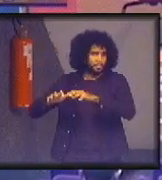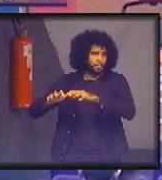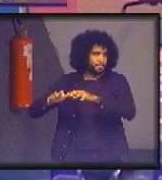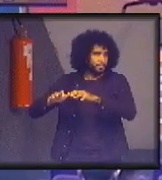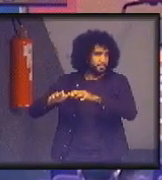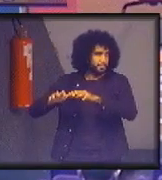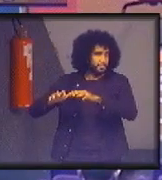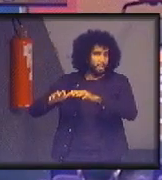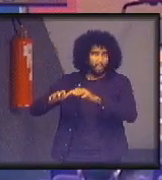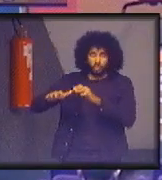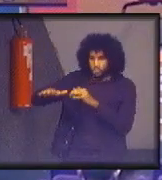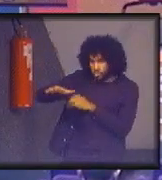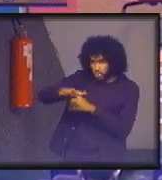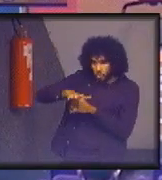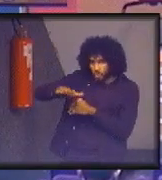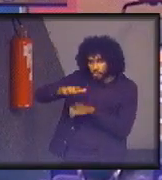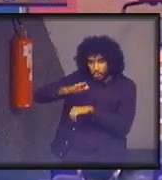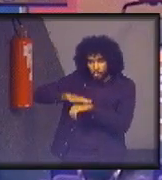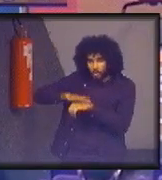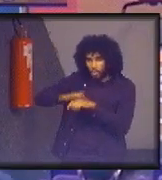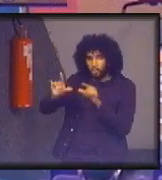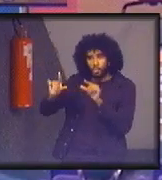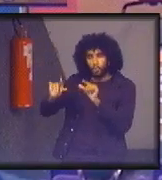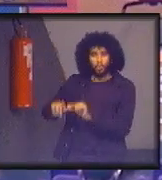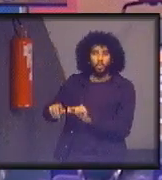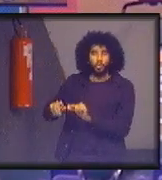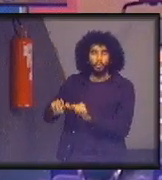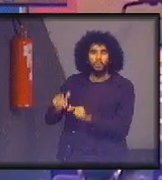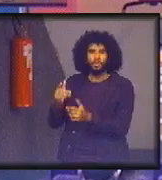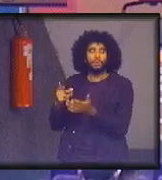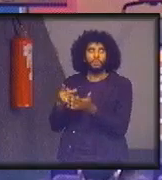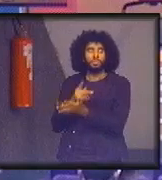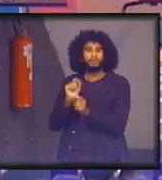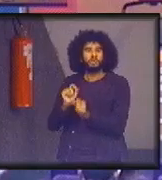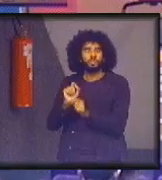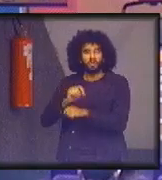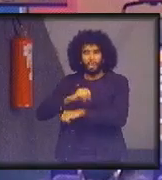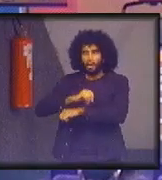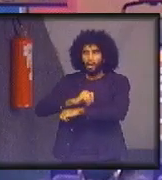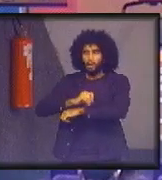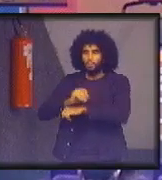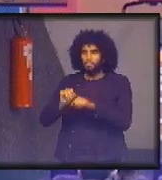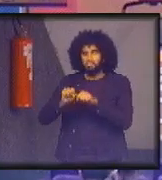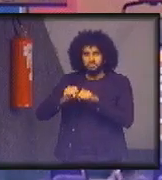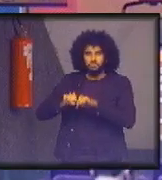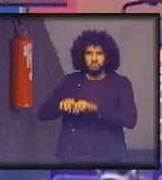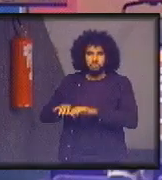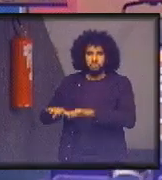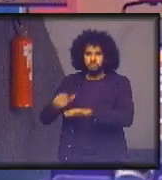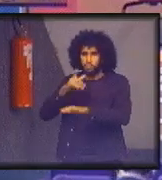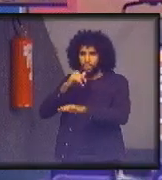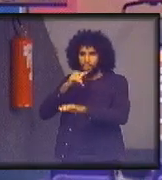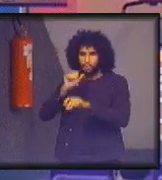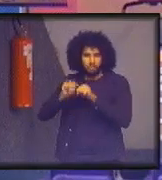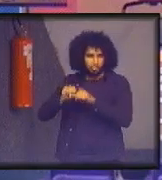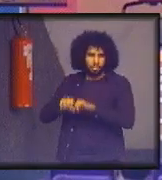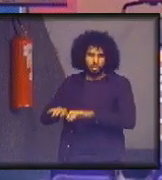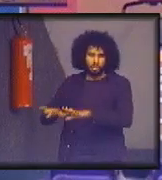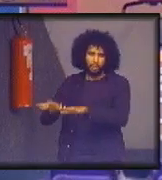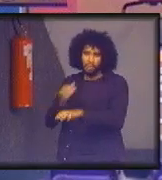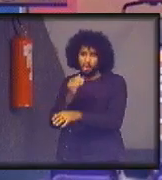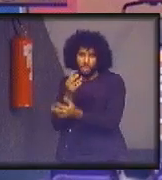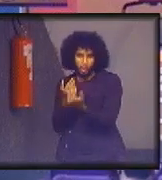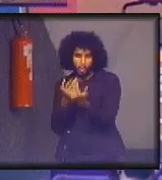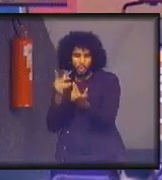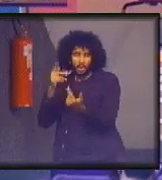espaço de tempo muito curto. são as enchentes, é o Rio de Janeiro, enfim, e questões como essa. Então,